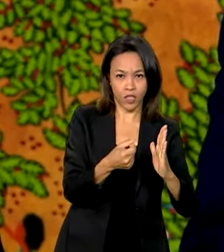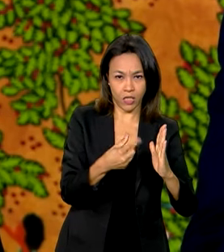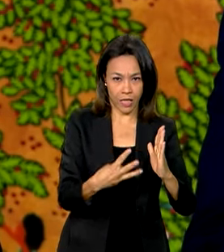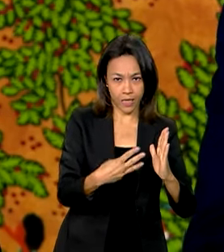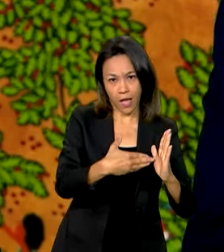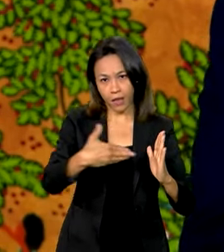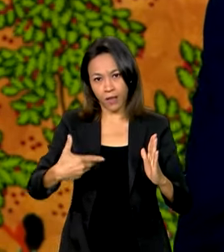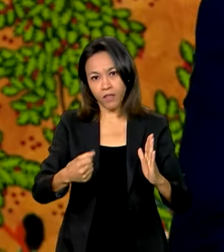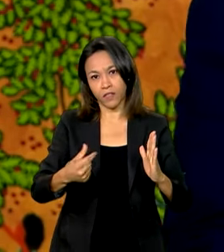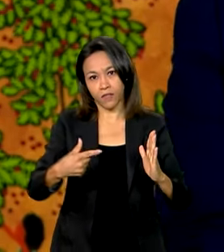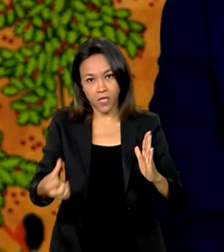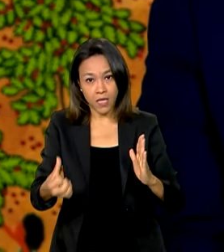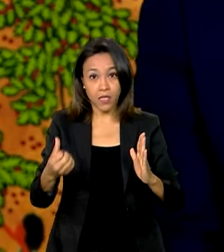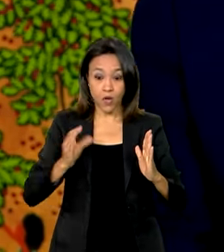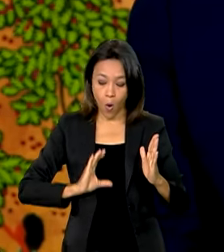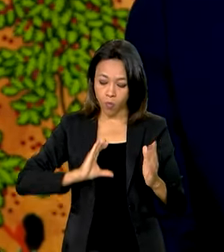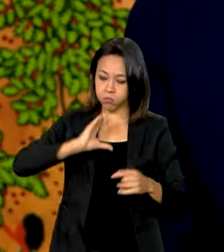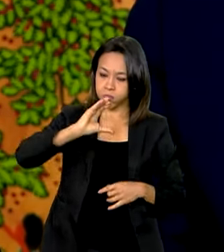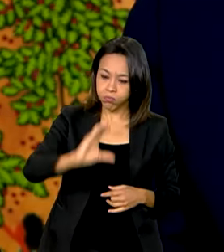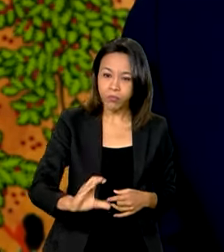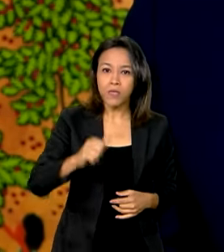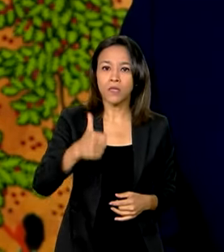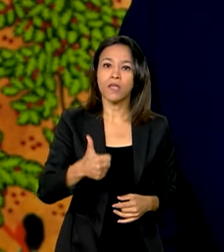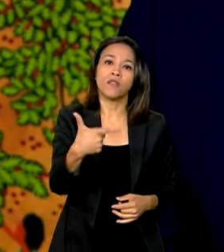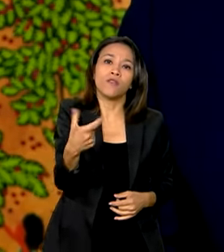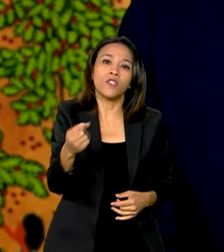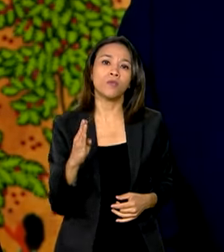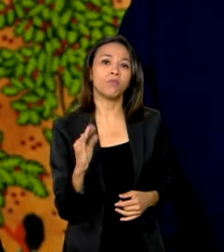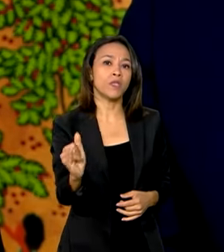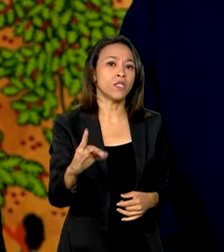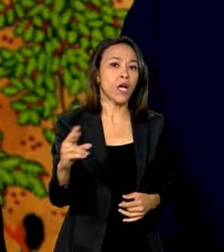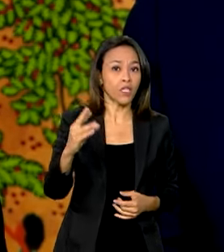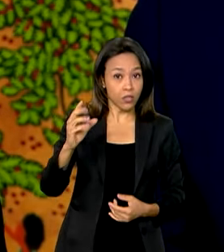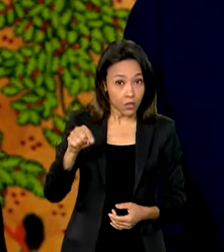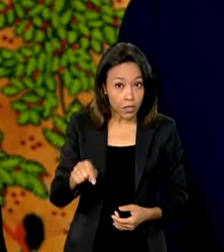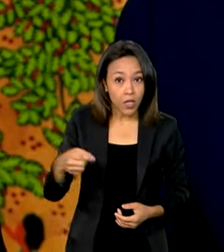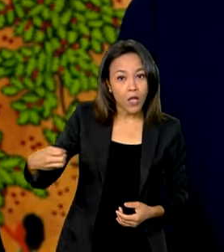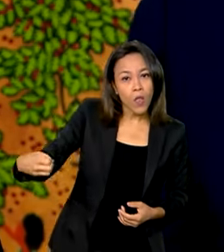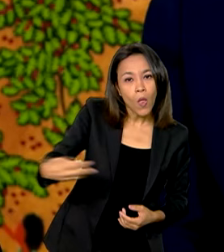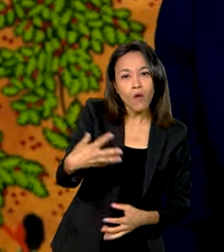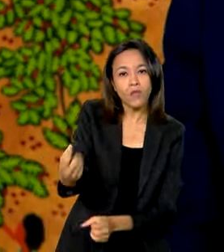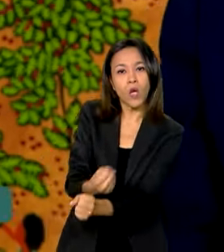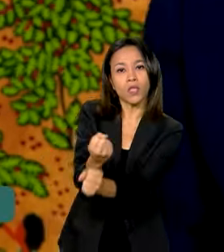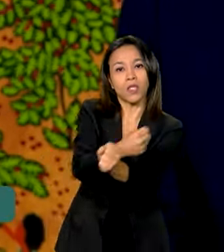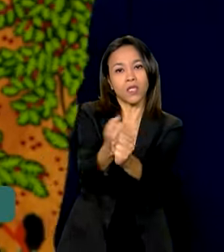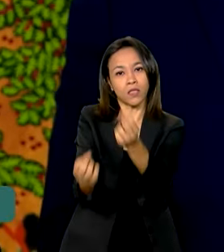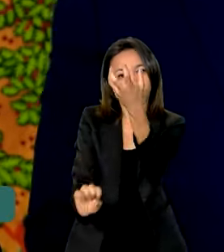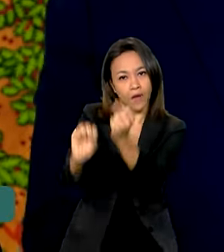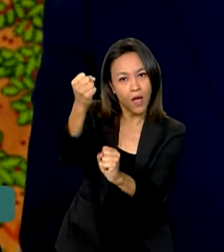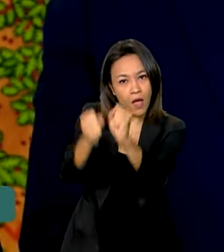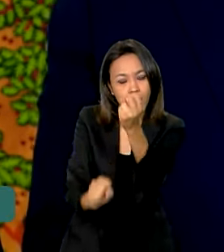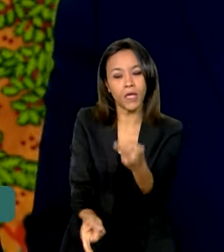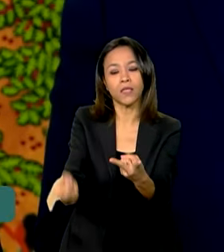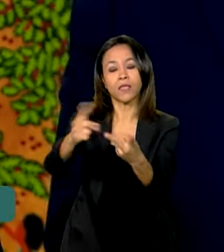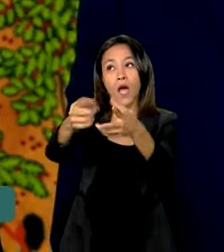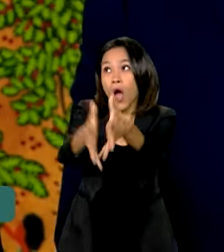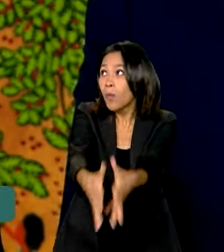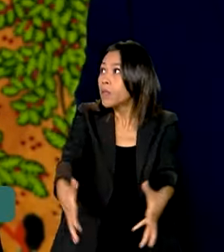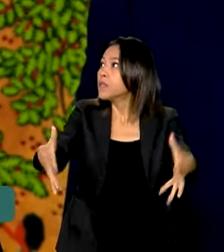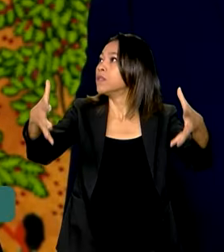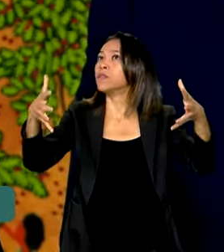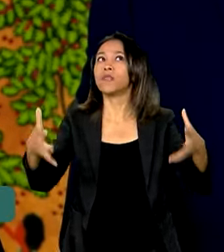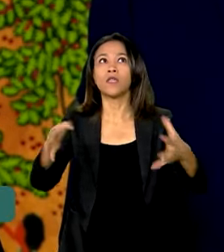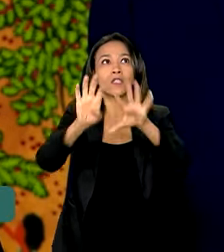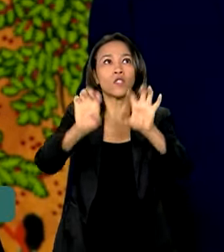são 120 bilhões de investimento em novas fábricas, ampliação de fábricas